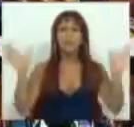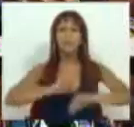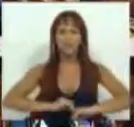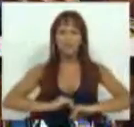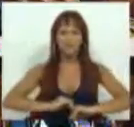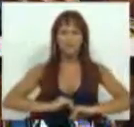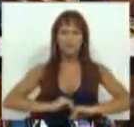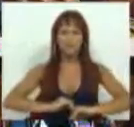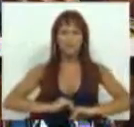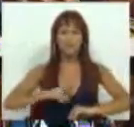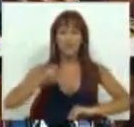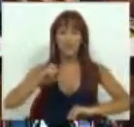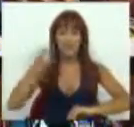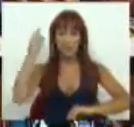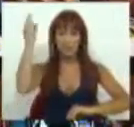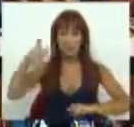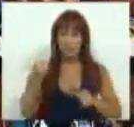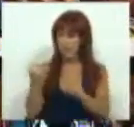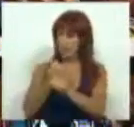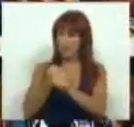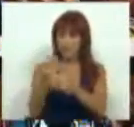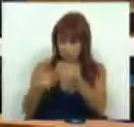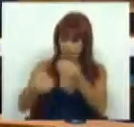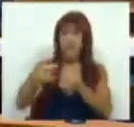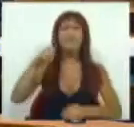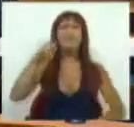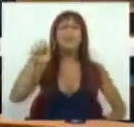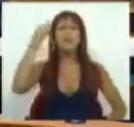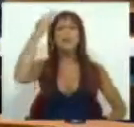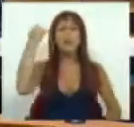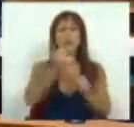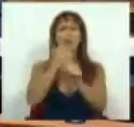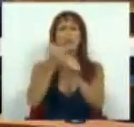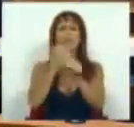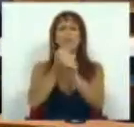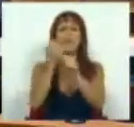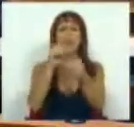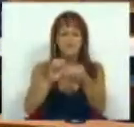Mais 30% de atividade. 30% de atividade.